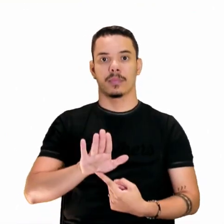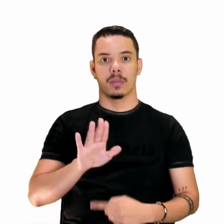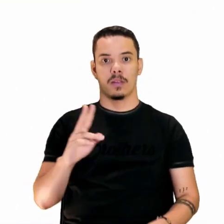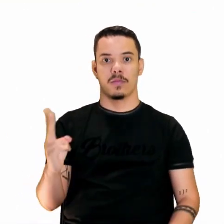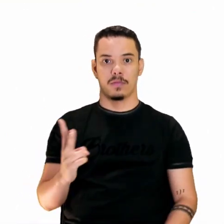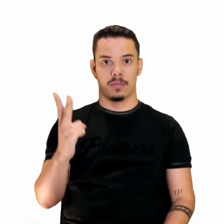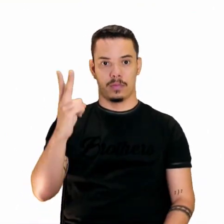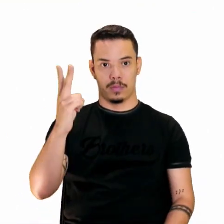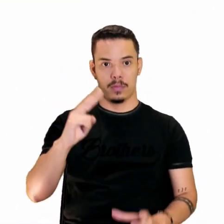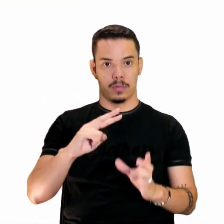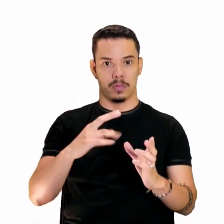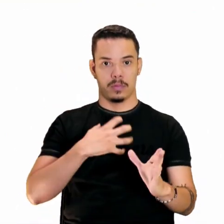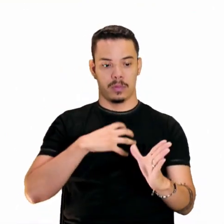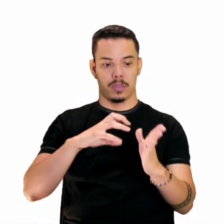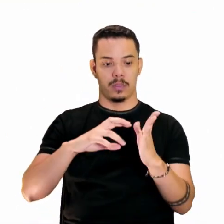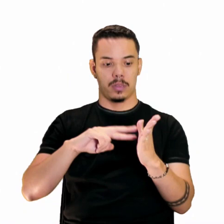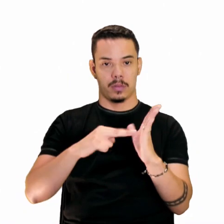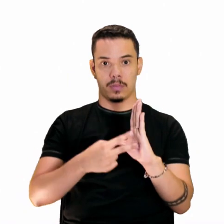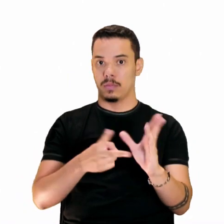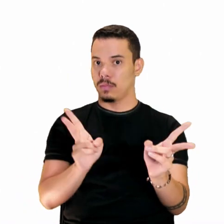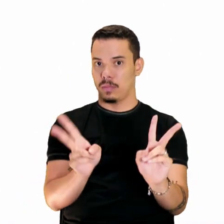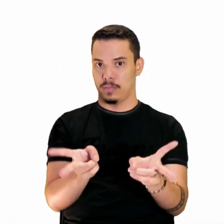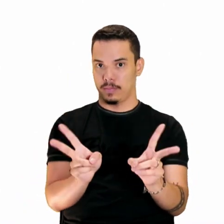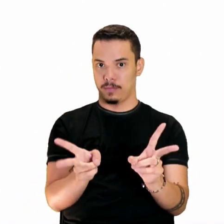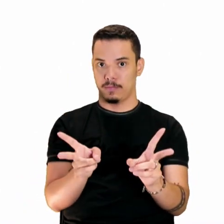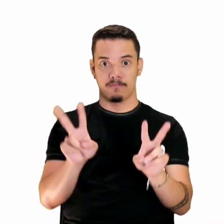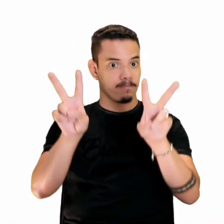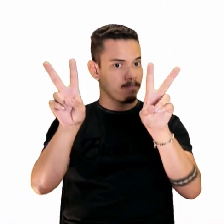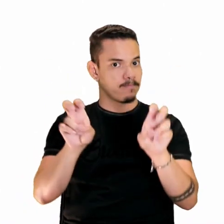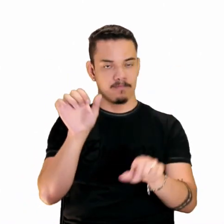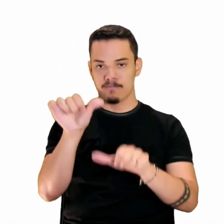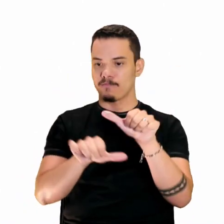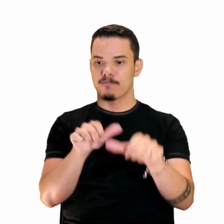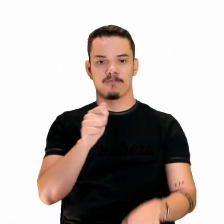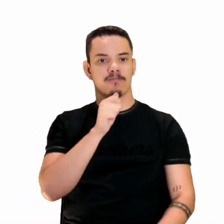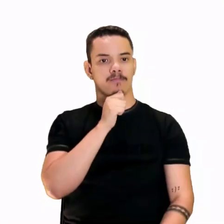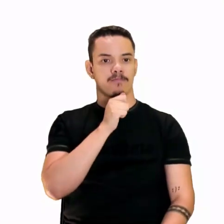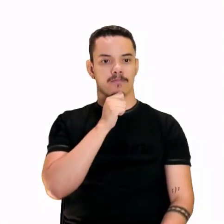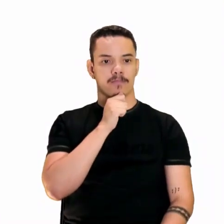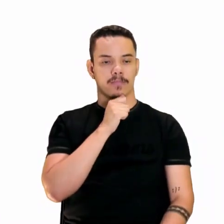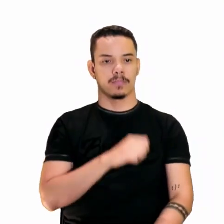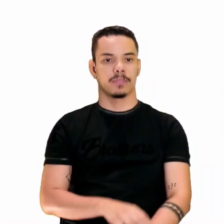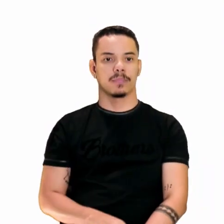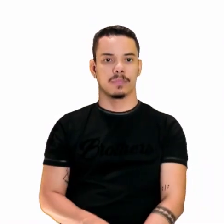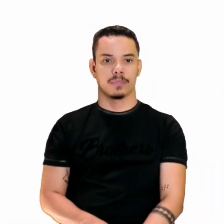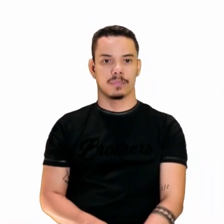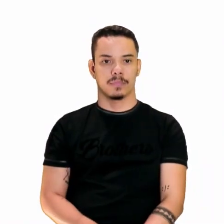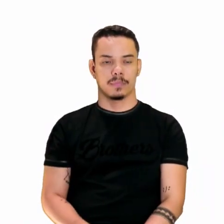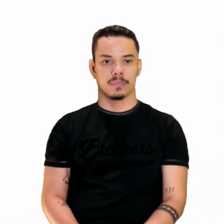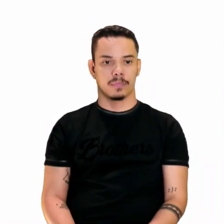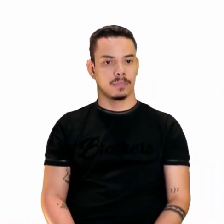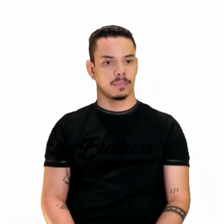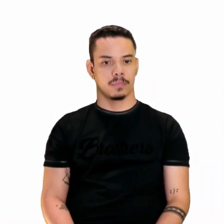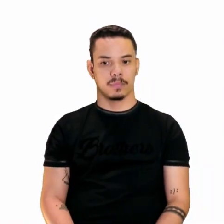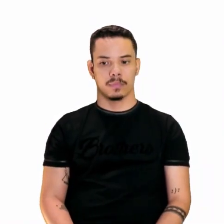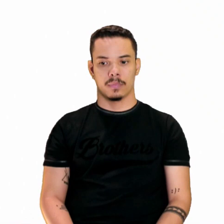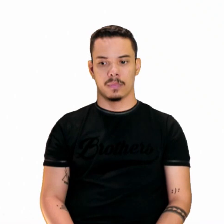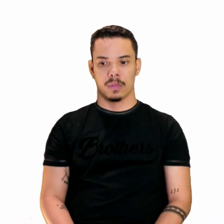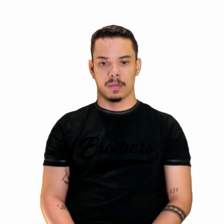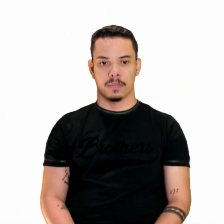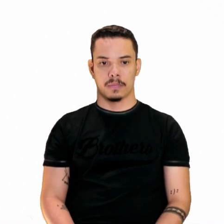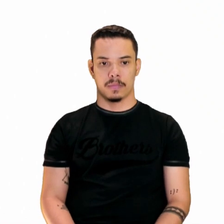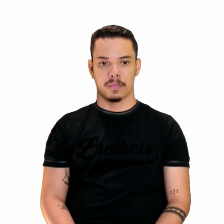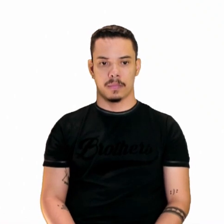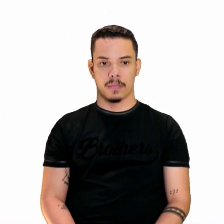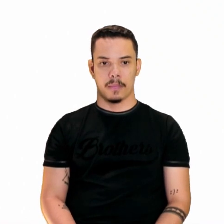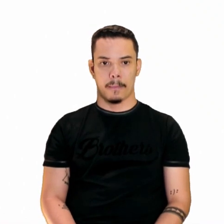mudou o tema, né? Certo? Beleza, vamos então seguindo, né? Com a Canção do Exílio, de Gonçalves Dias. O texto